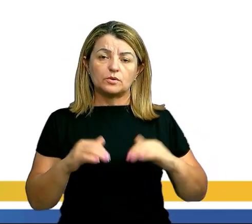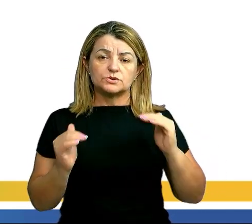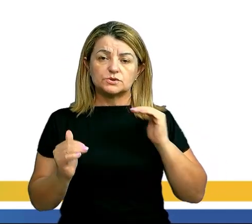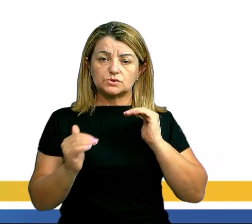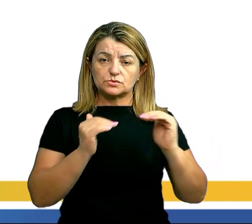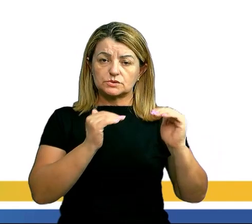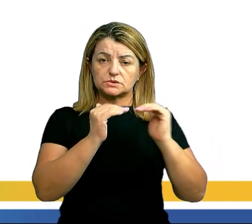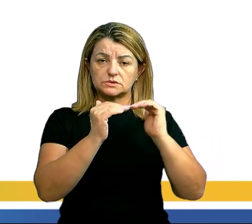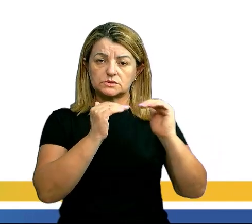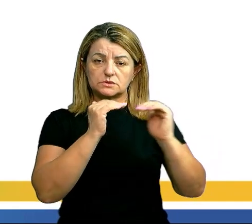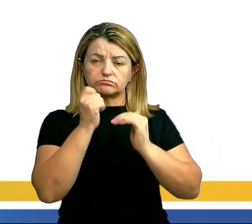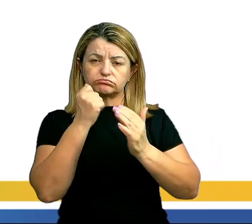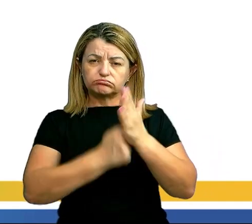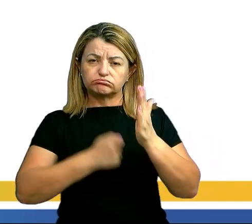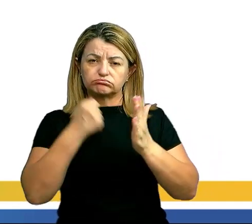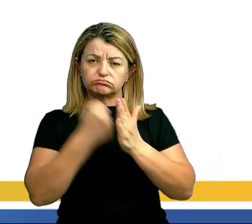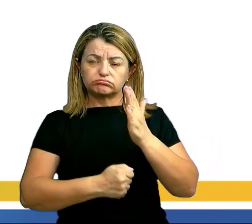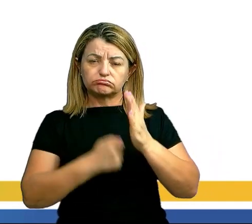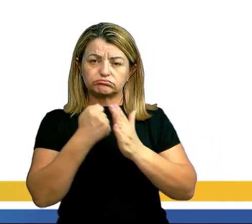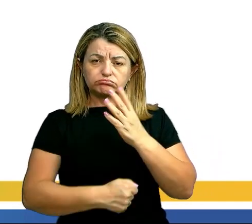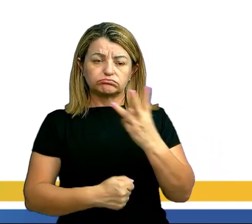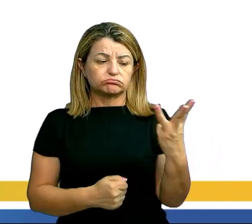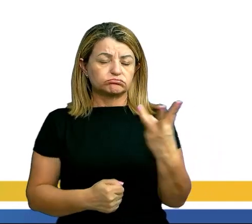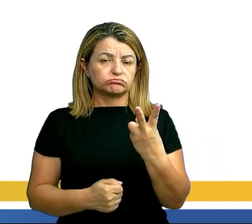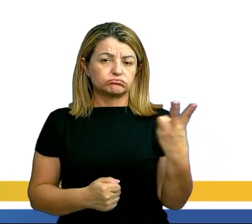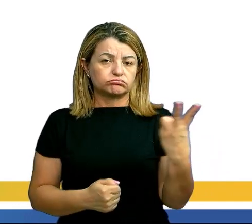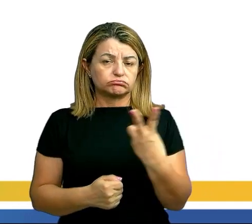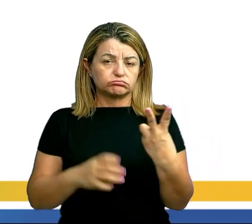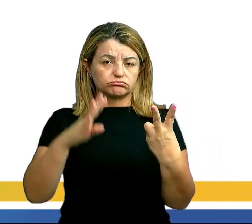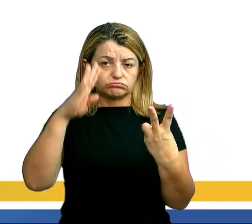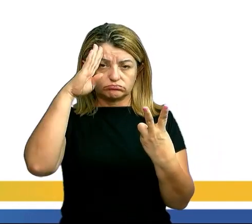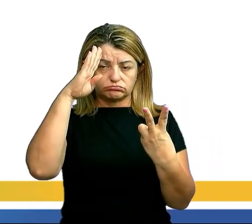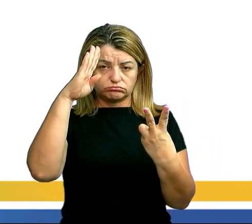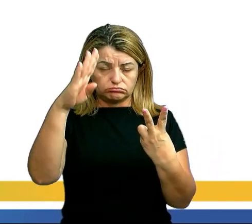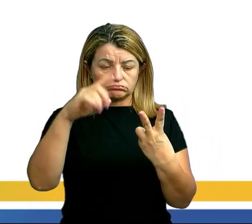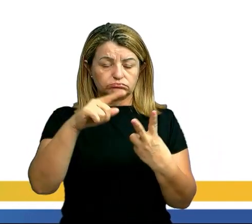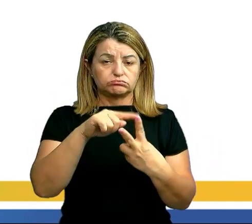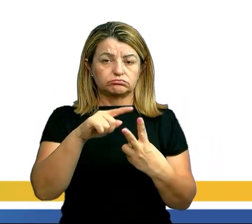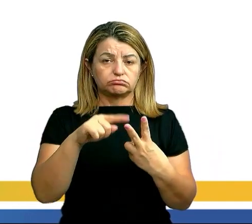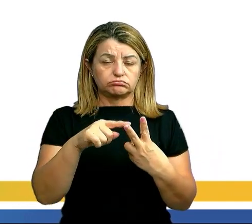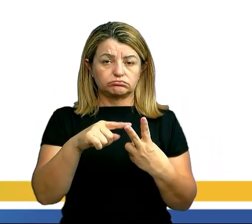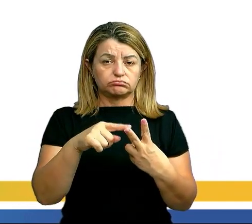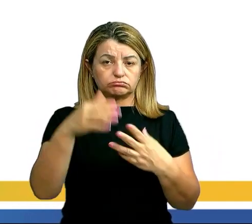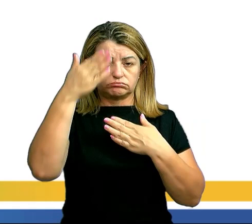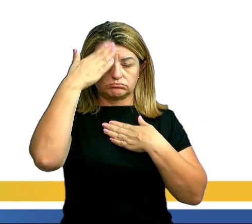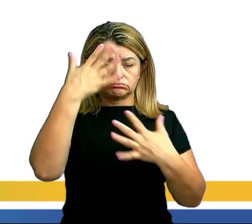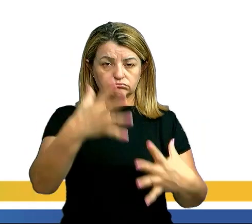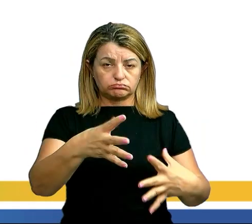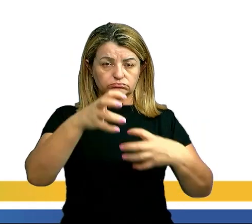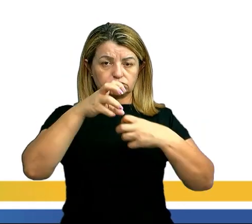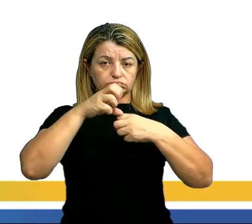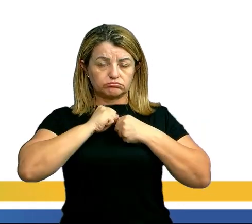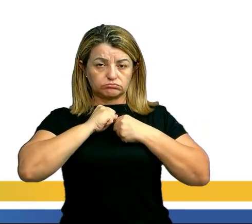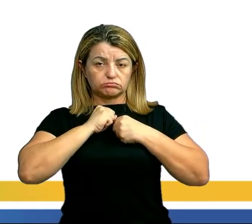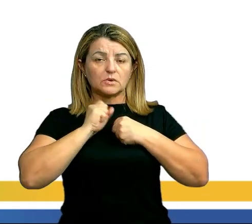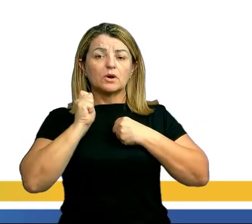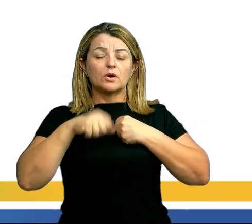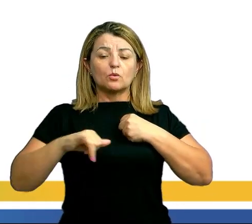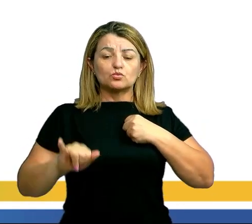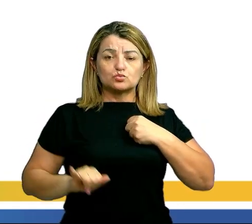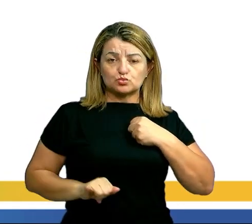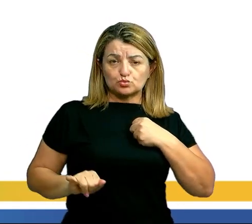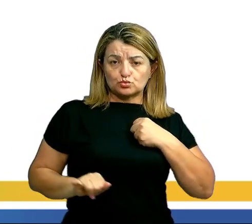essa cobrança a duas principais situações. Quando o corpo recebe ou cede calor, ele pode sofrer